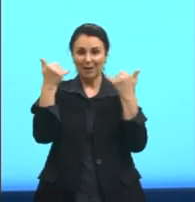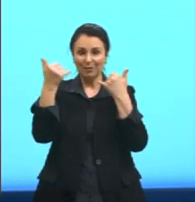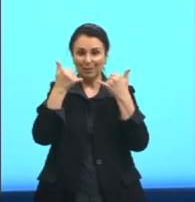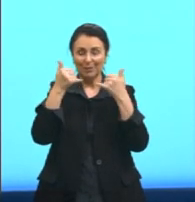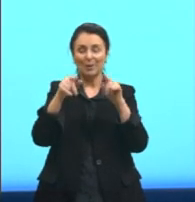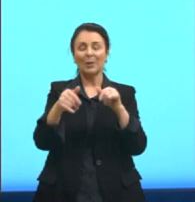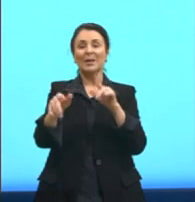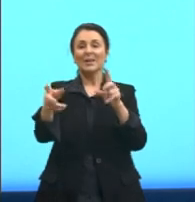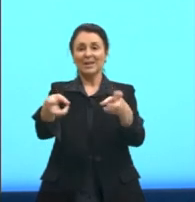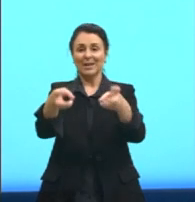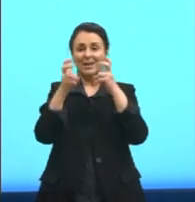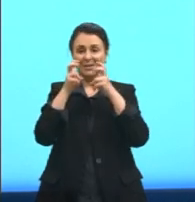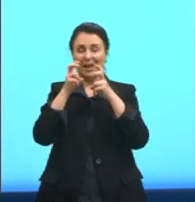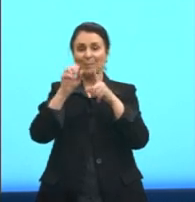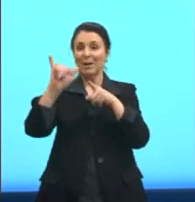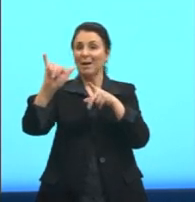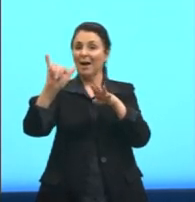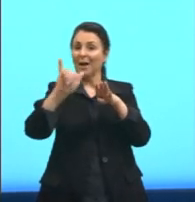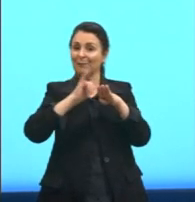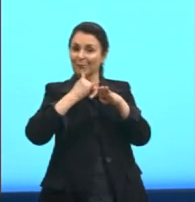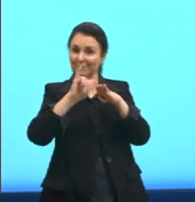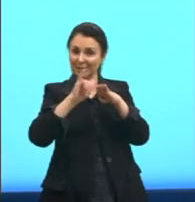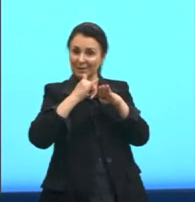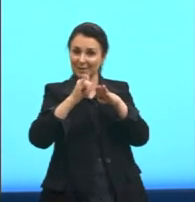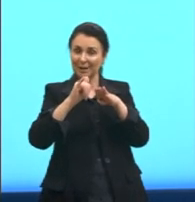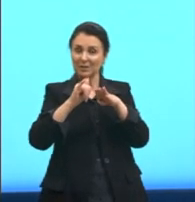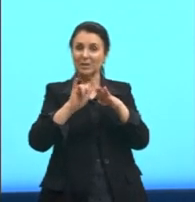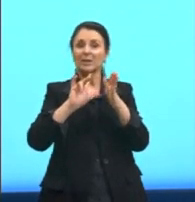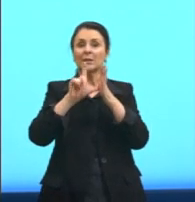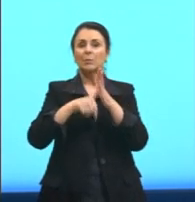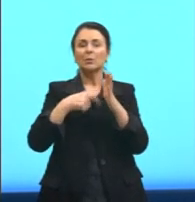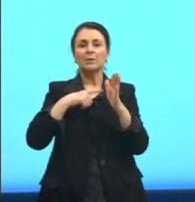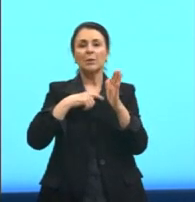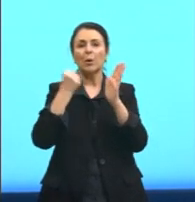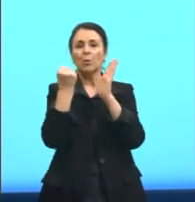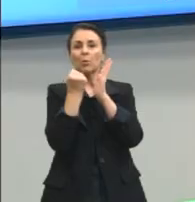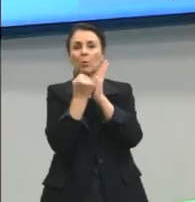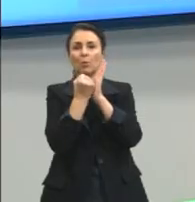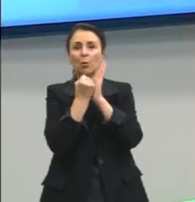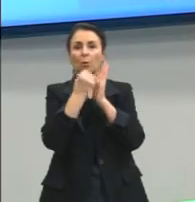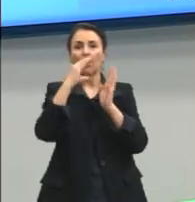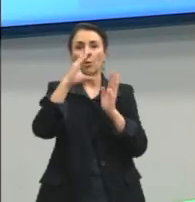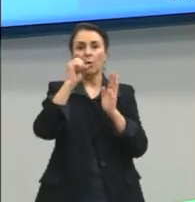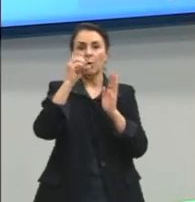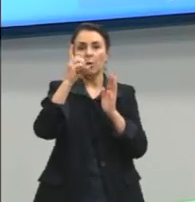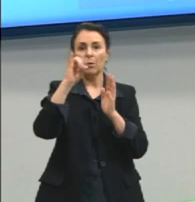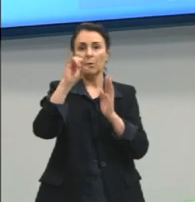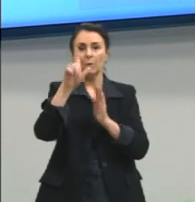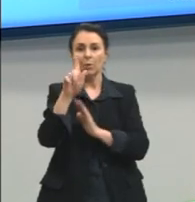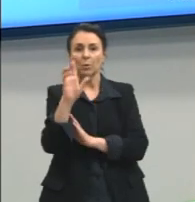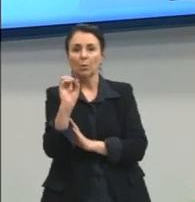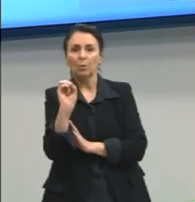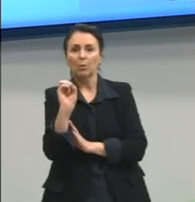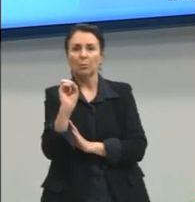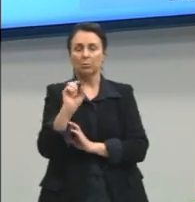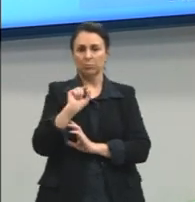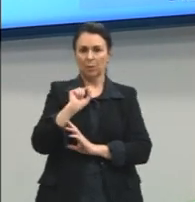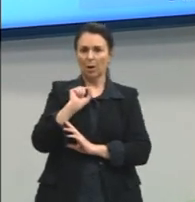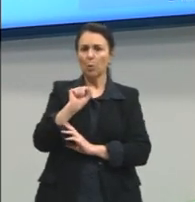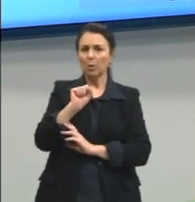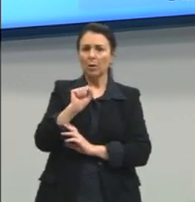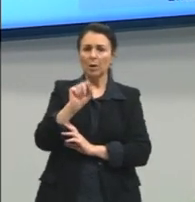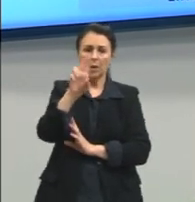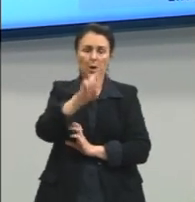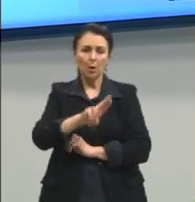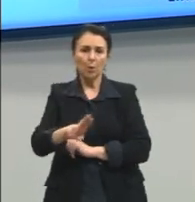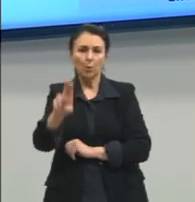mensagem. E, por fim, a gente tem o nosso código. O que é o nosso código? É o que eu